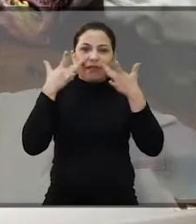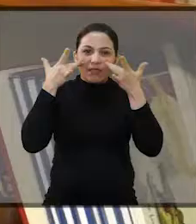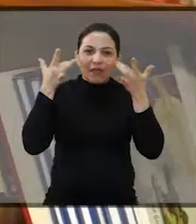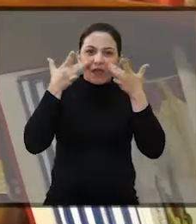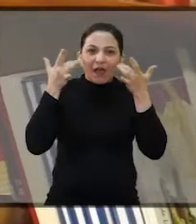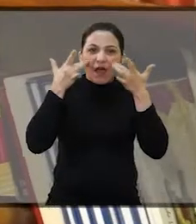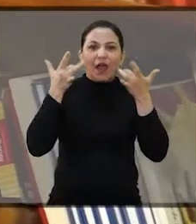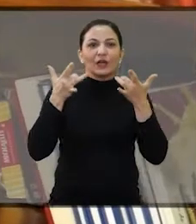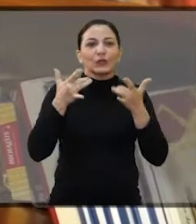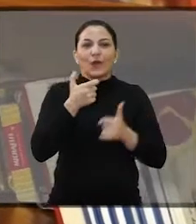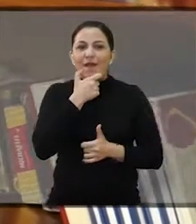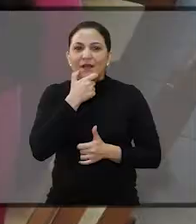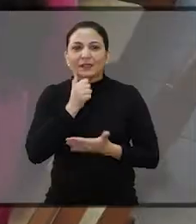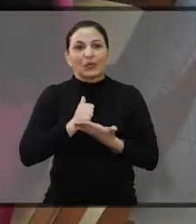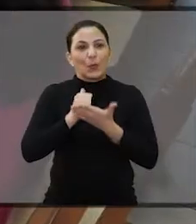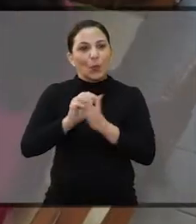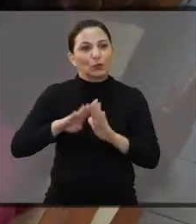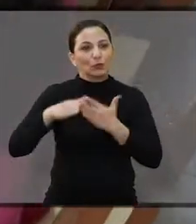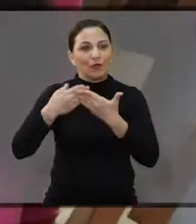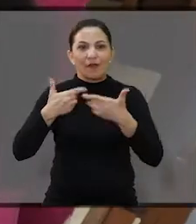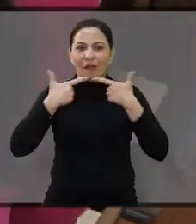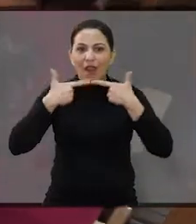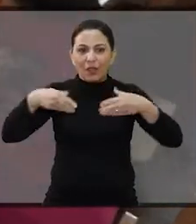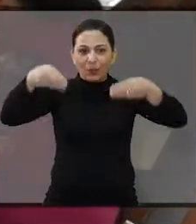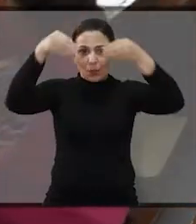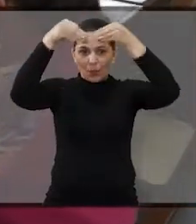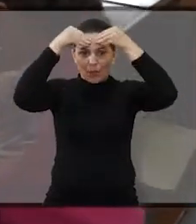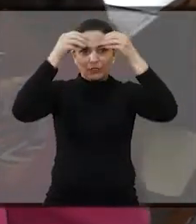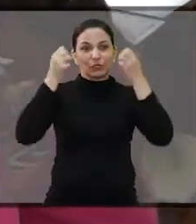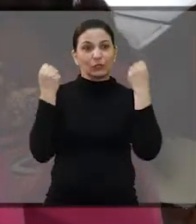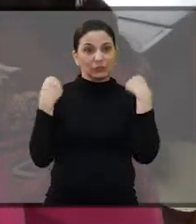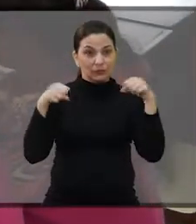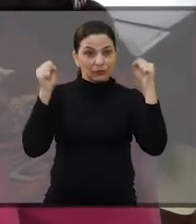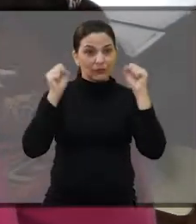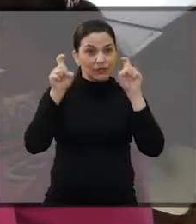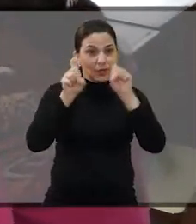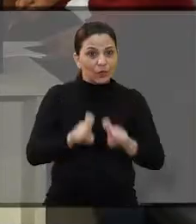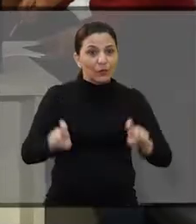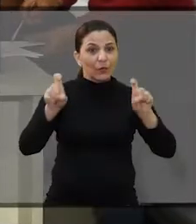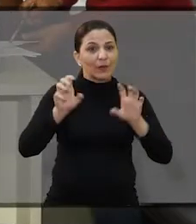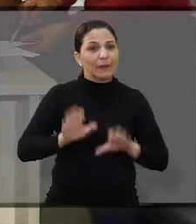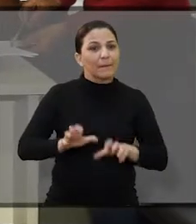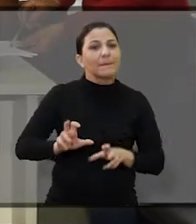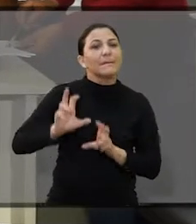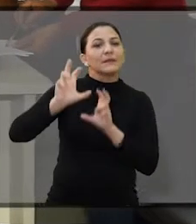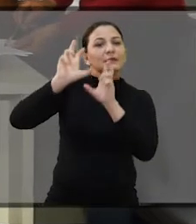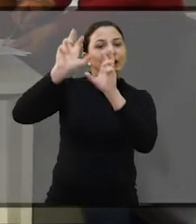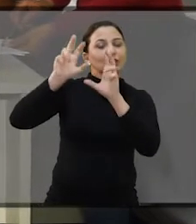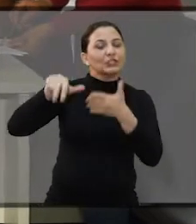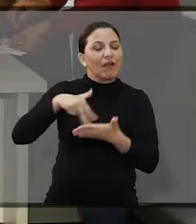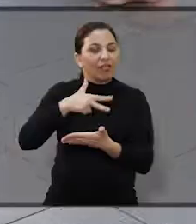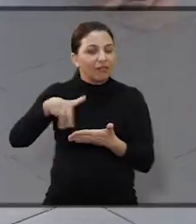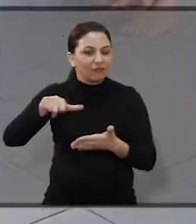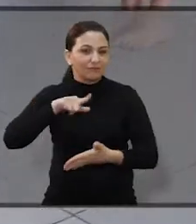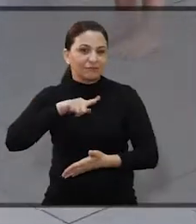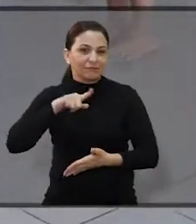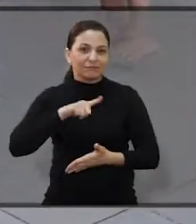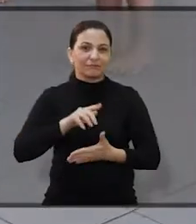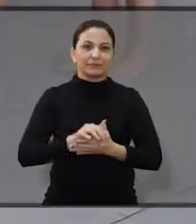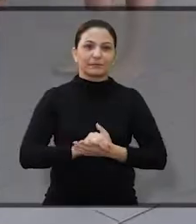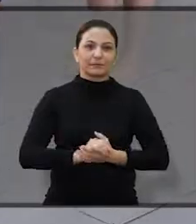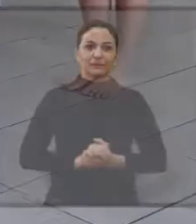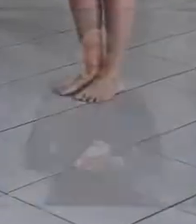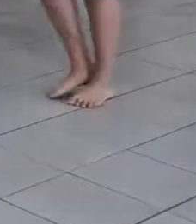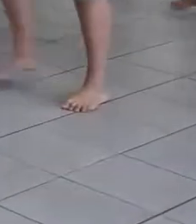valores, teatro, inglês, reforço escolar, linguagem, educação física, informática, basquete e dança.